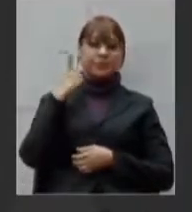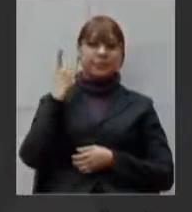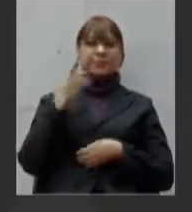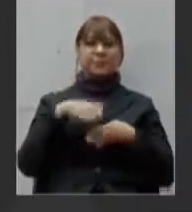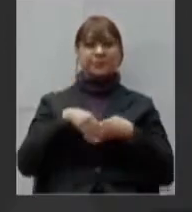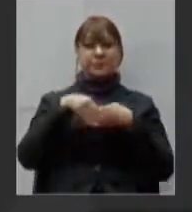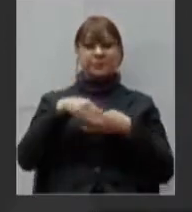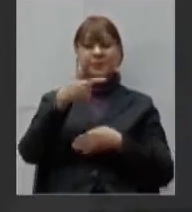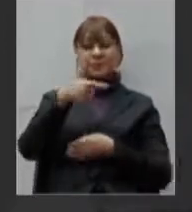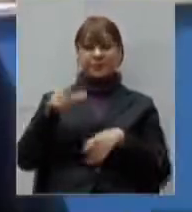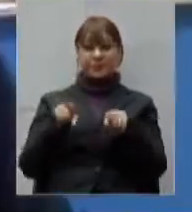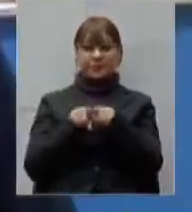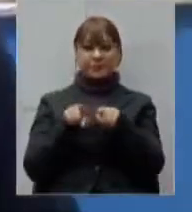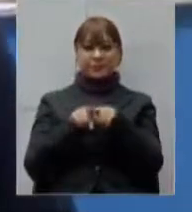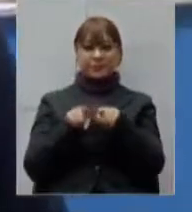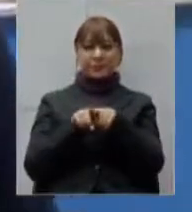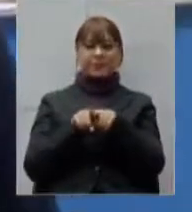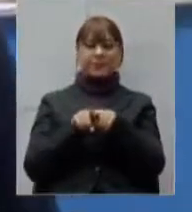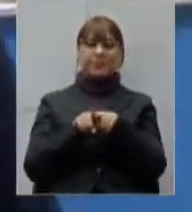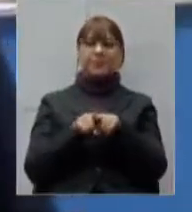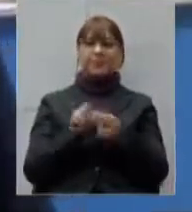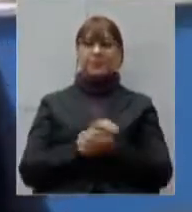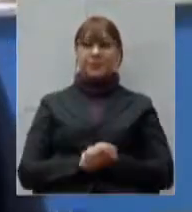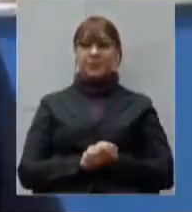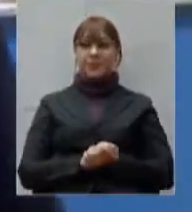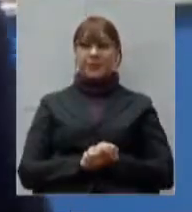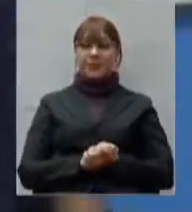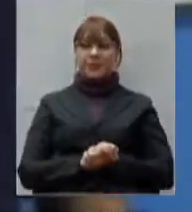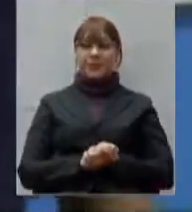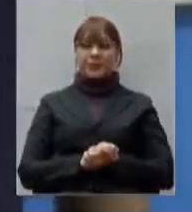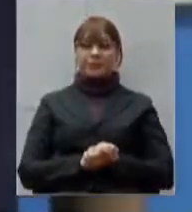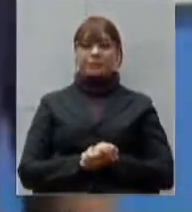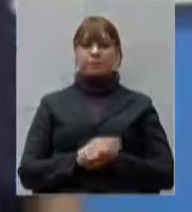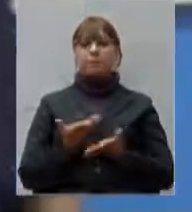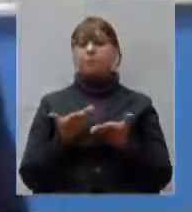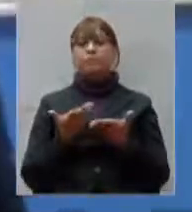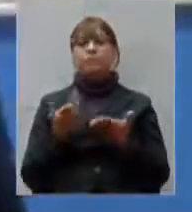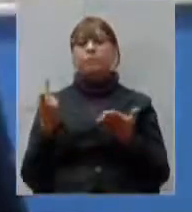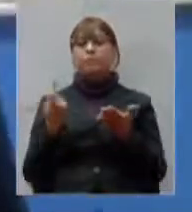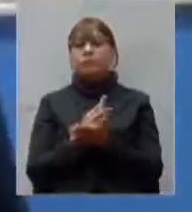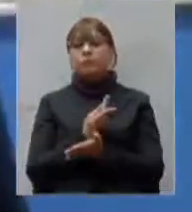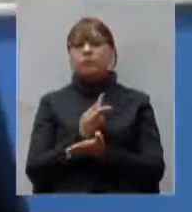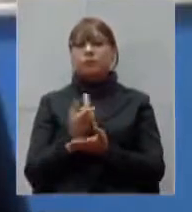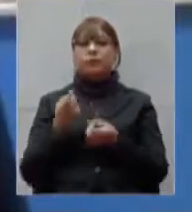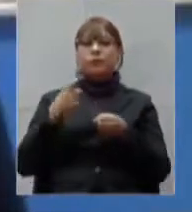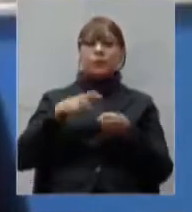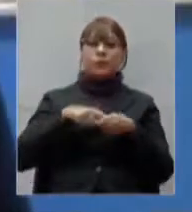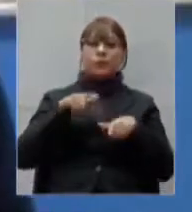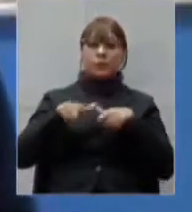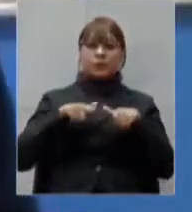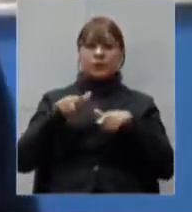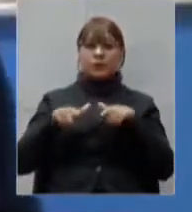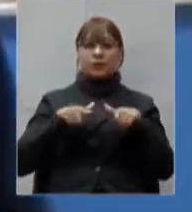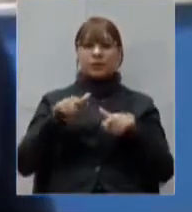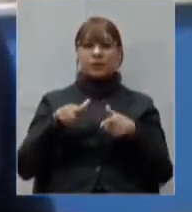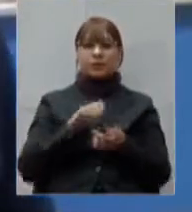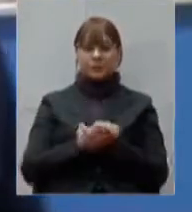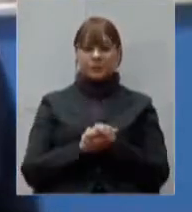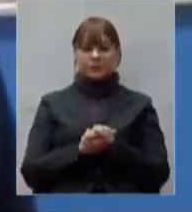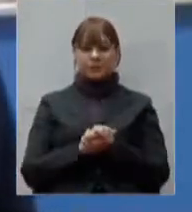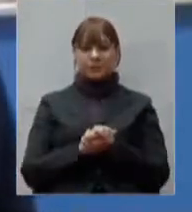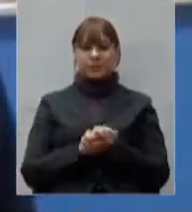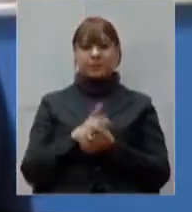desta videoconferência as consequências da reabertura ela tem é uma moeda de duas faces